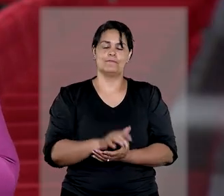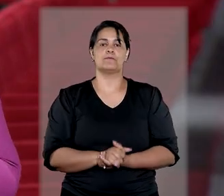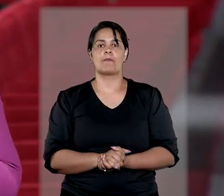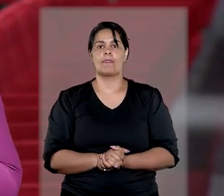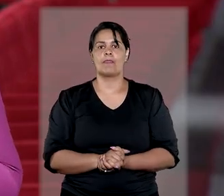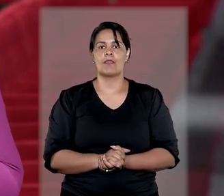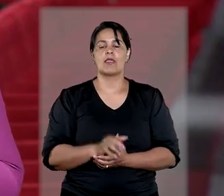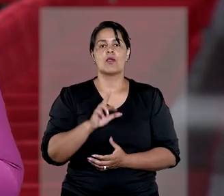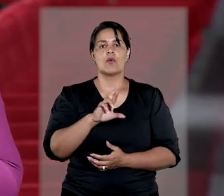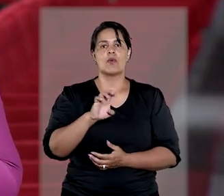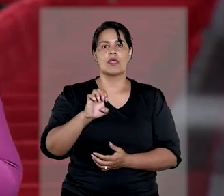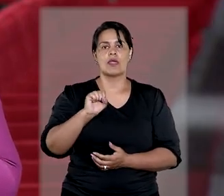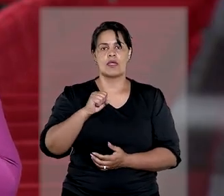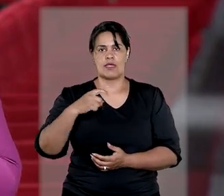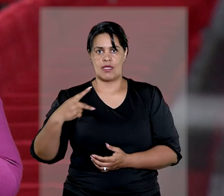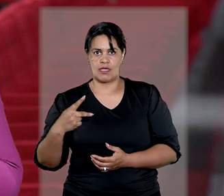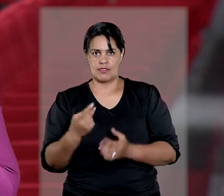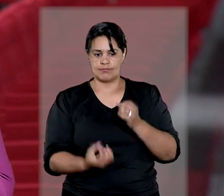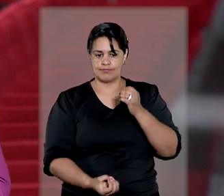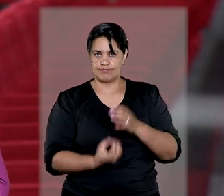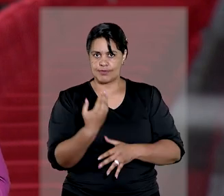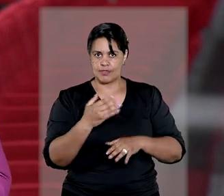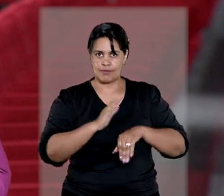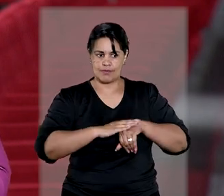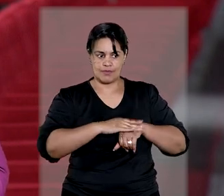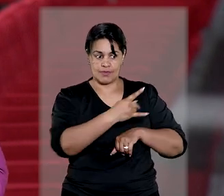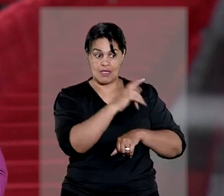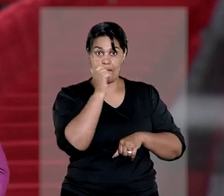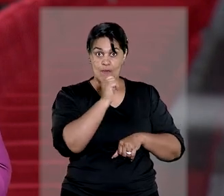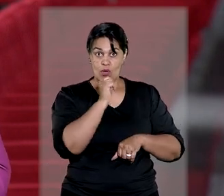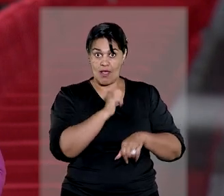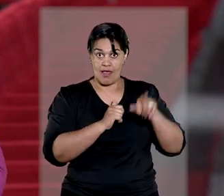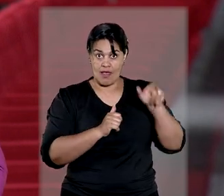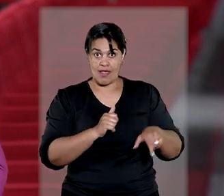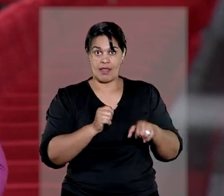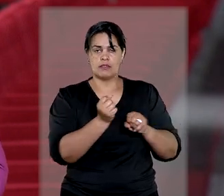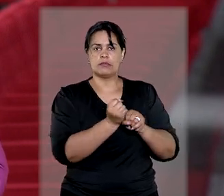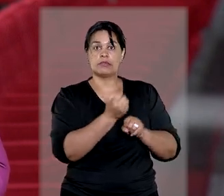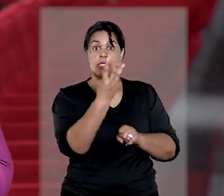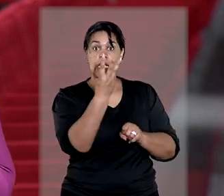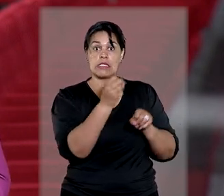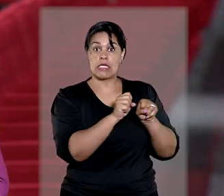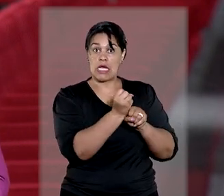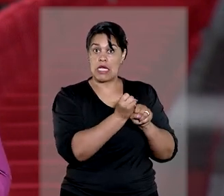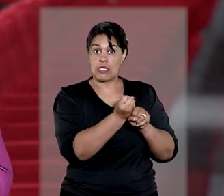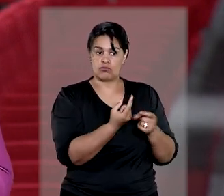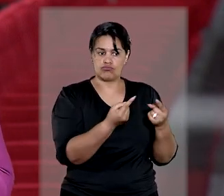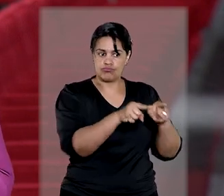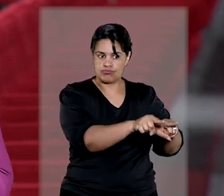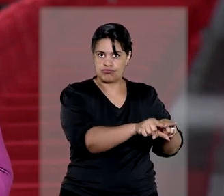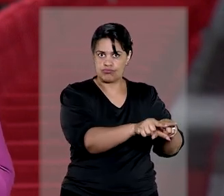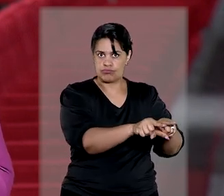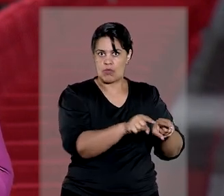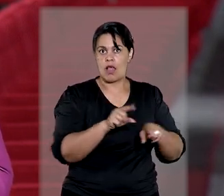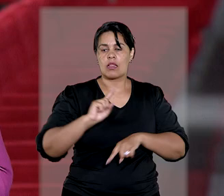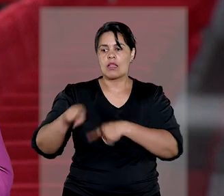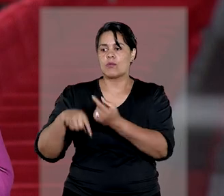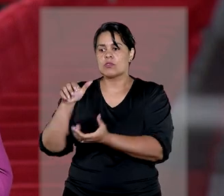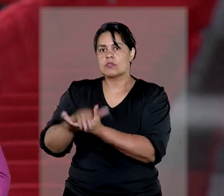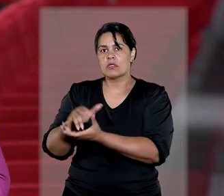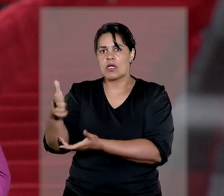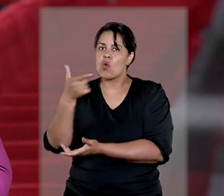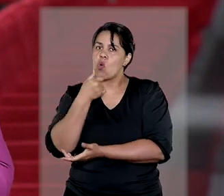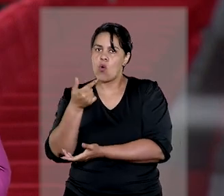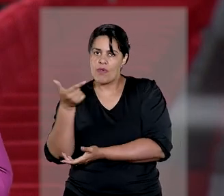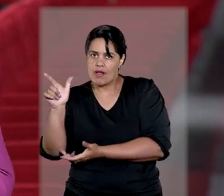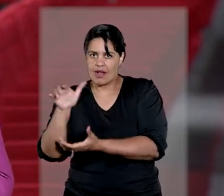foi interposto pela mulher que conviveu três anos com um homem antes que ele se casasse com outra e manteve o relacionamento